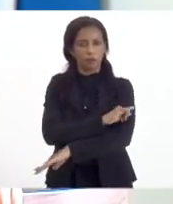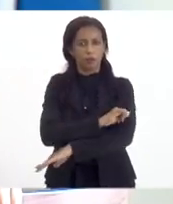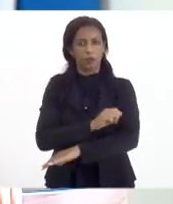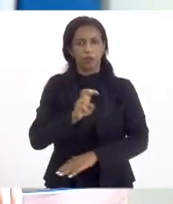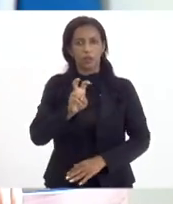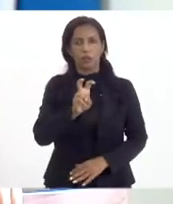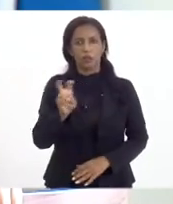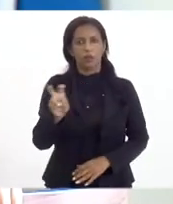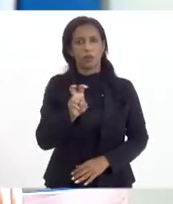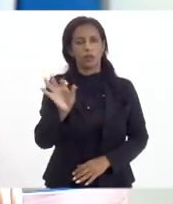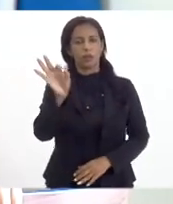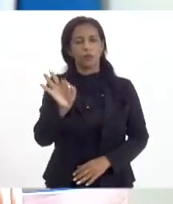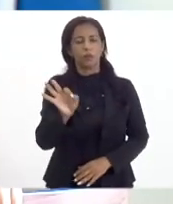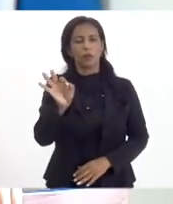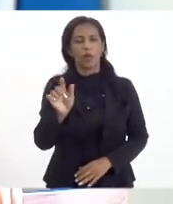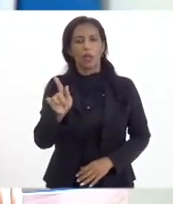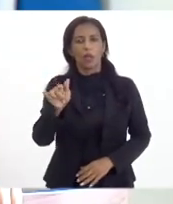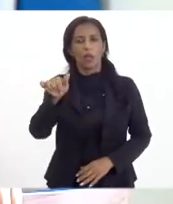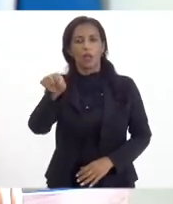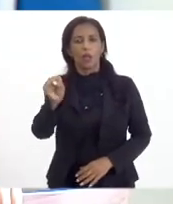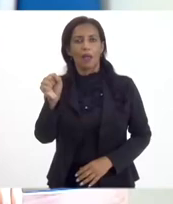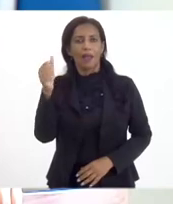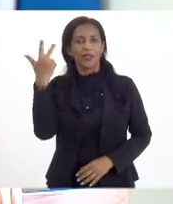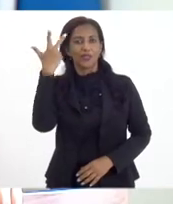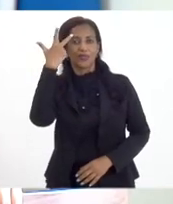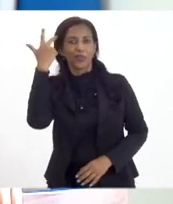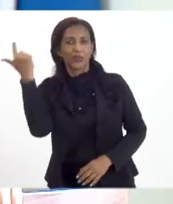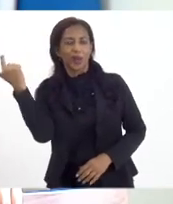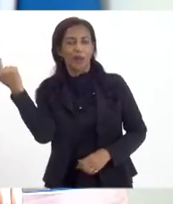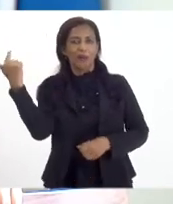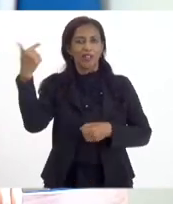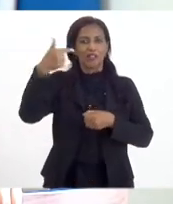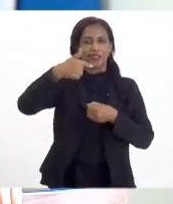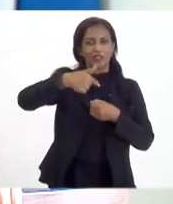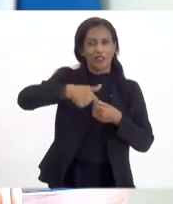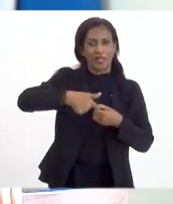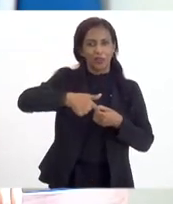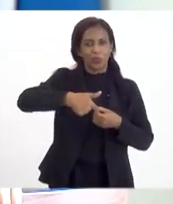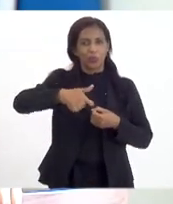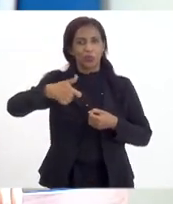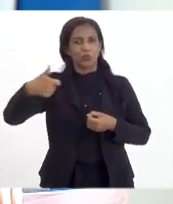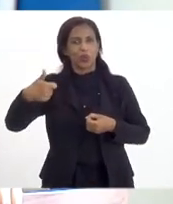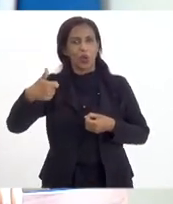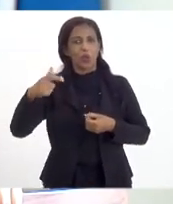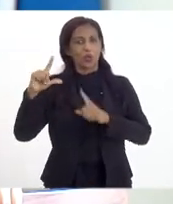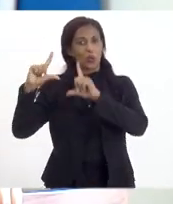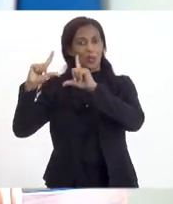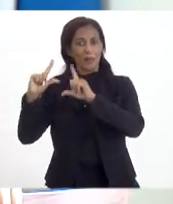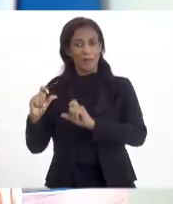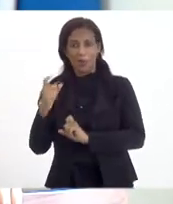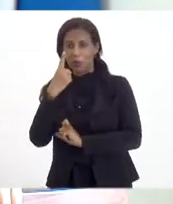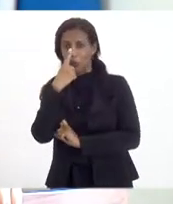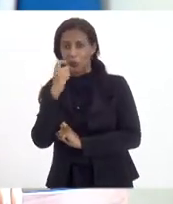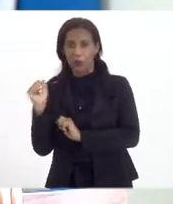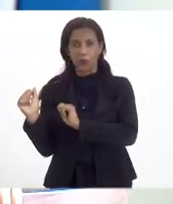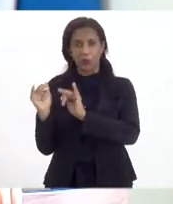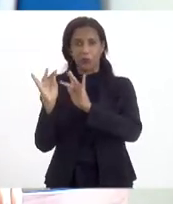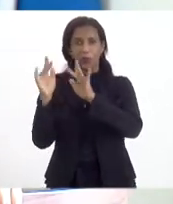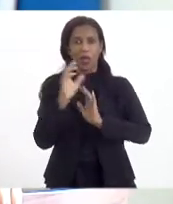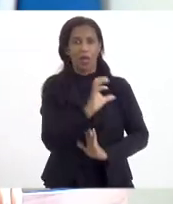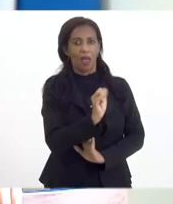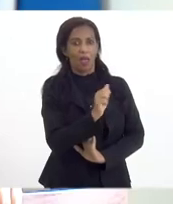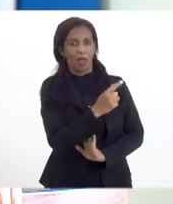55% do nosso gás natural é reinjetado sendo que o gás natural é muito menos poluente do que o carvão e do que o